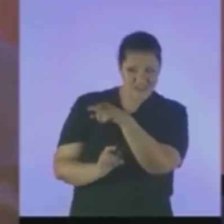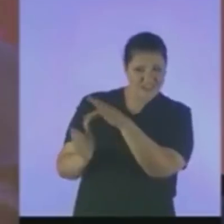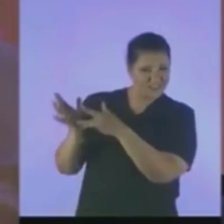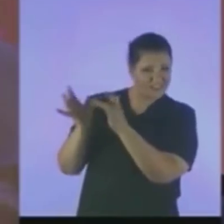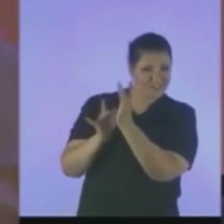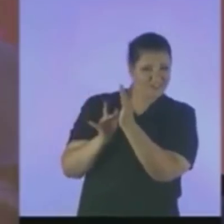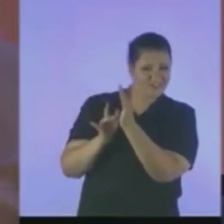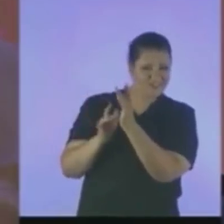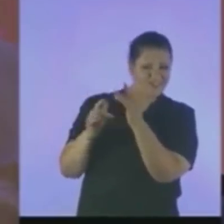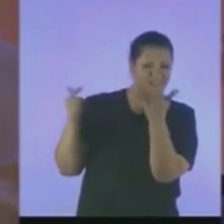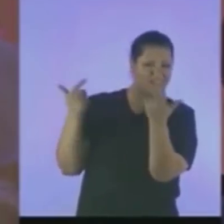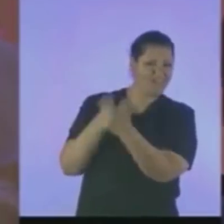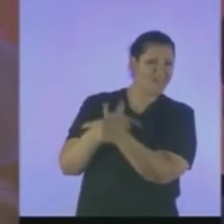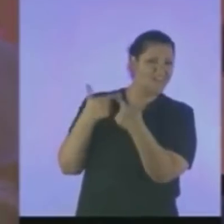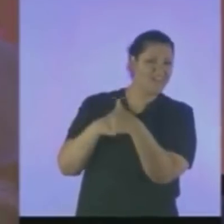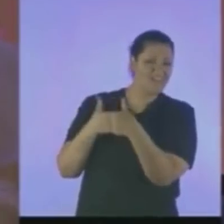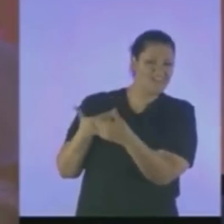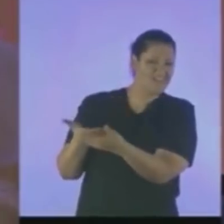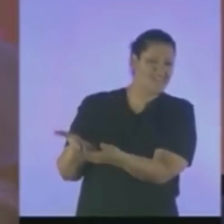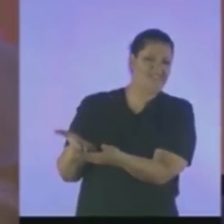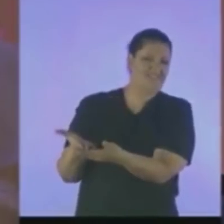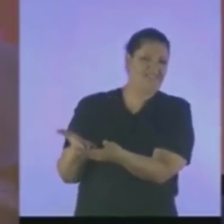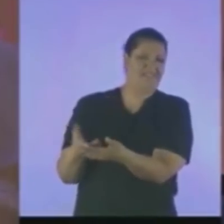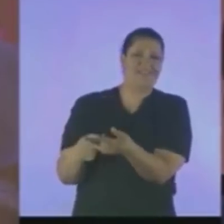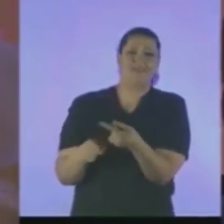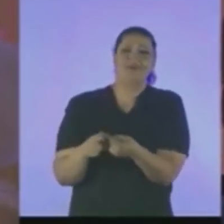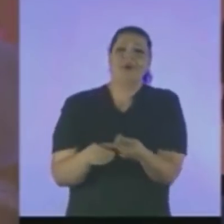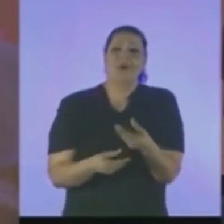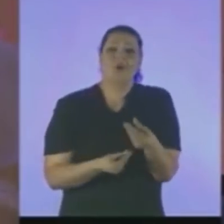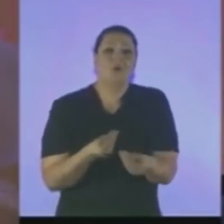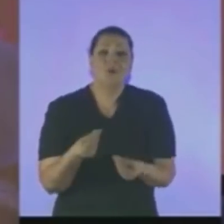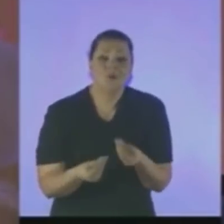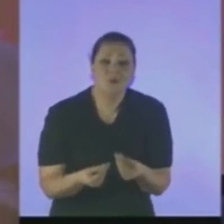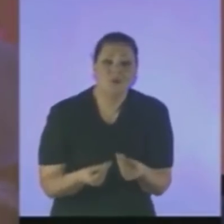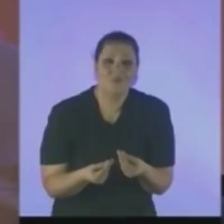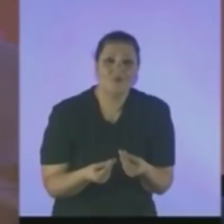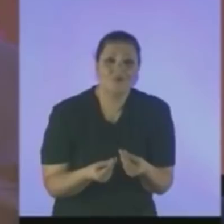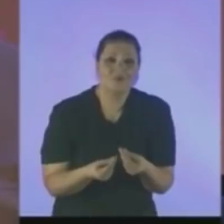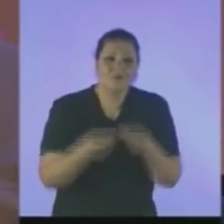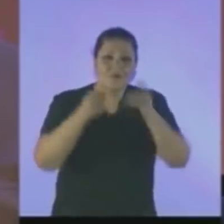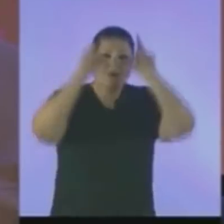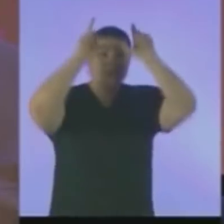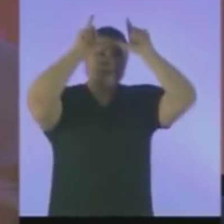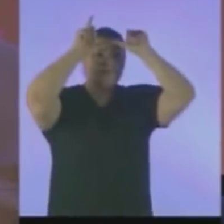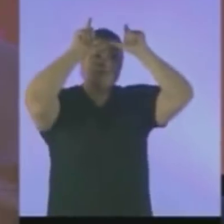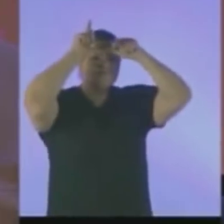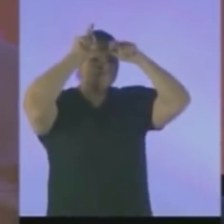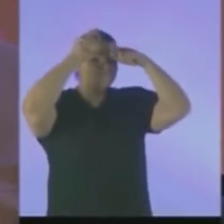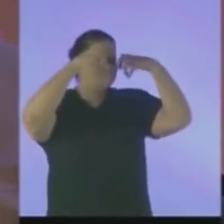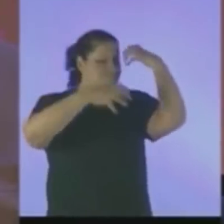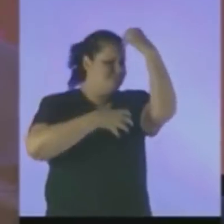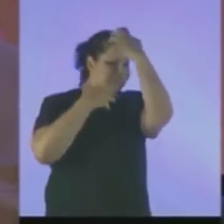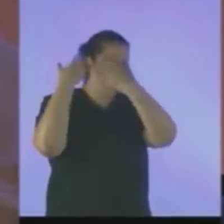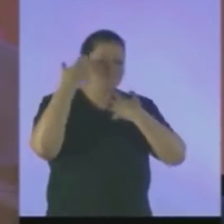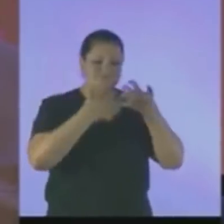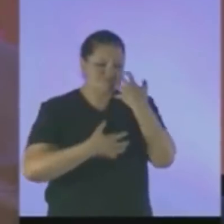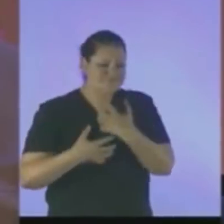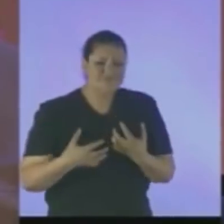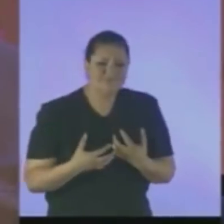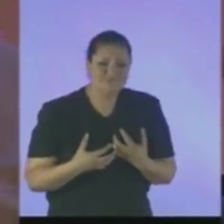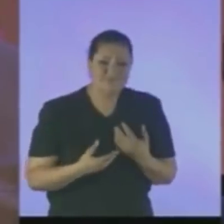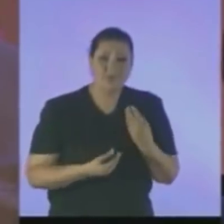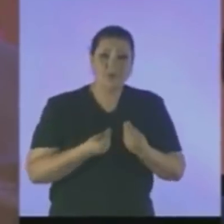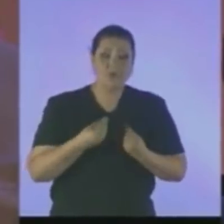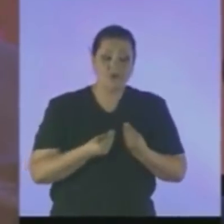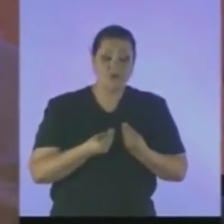Para atender Os transtornos Interiores De almas Apaixonadas